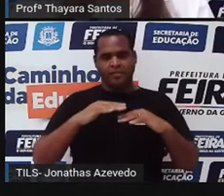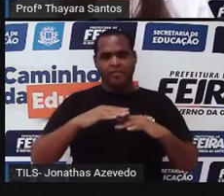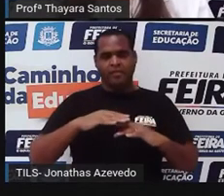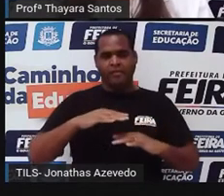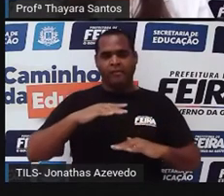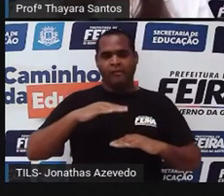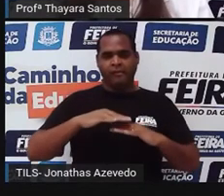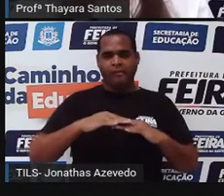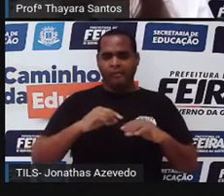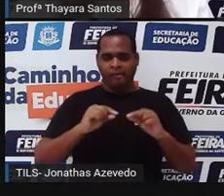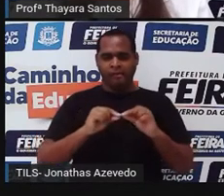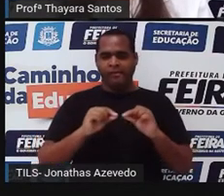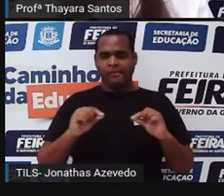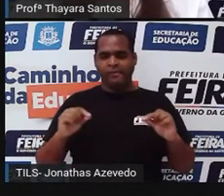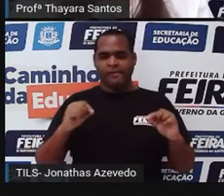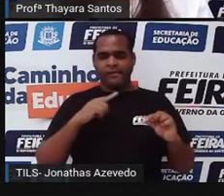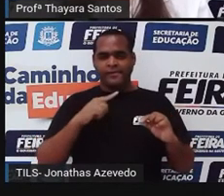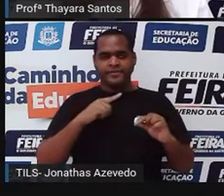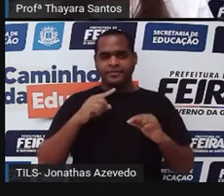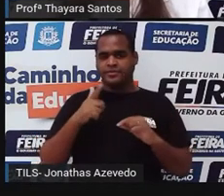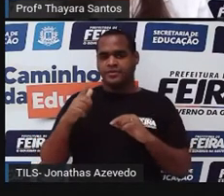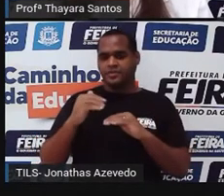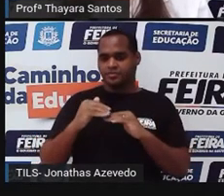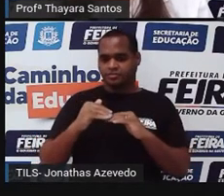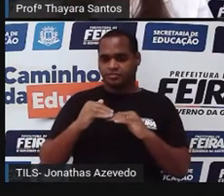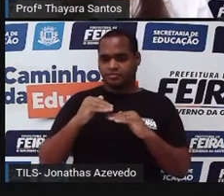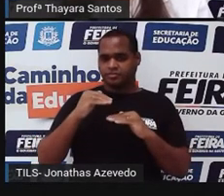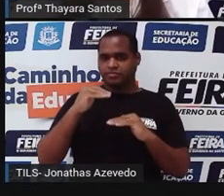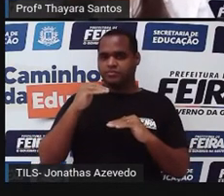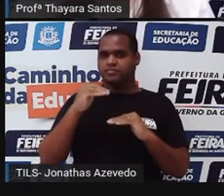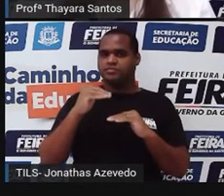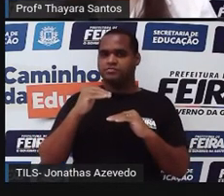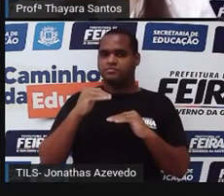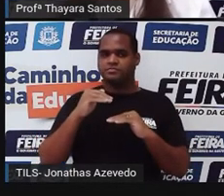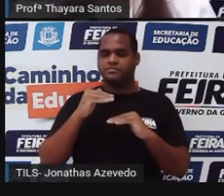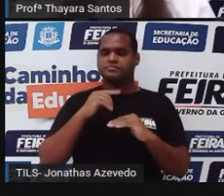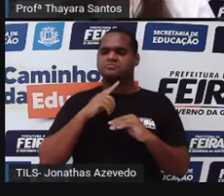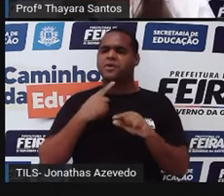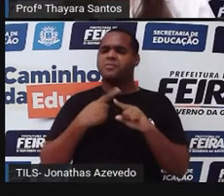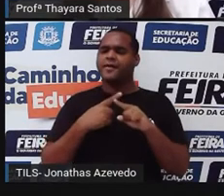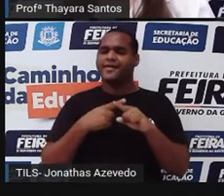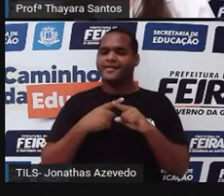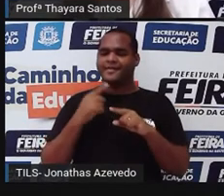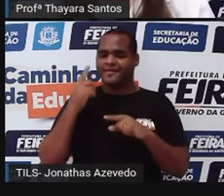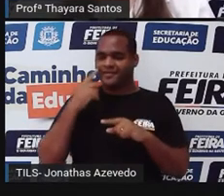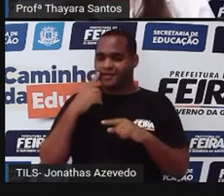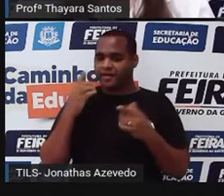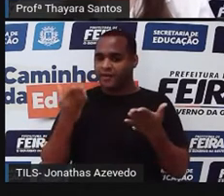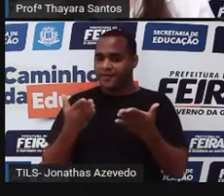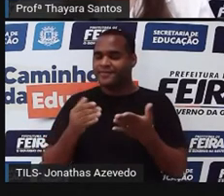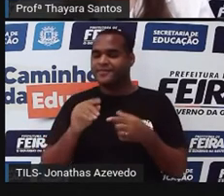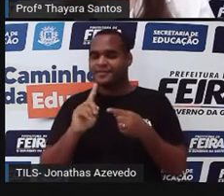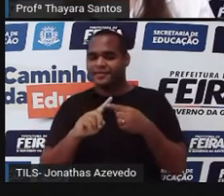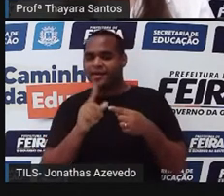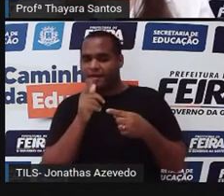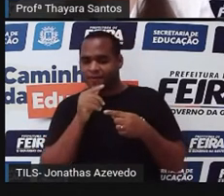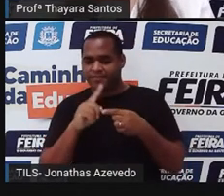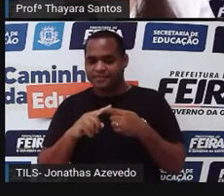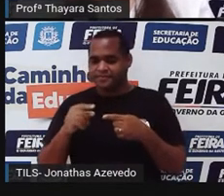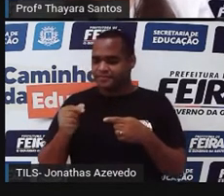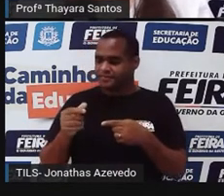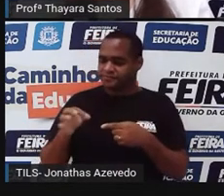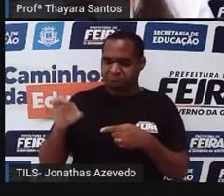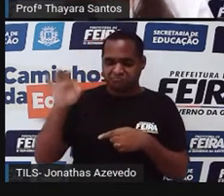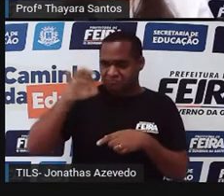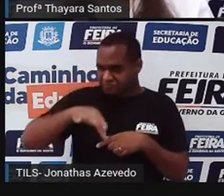que antes ela tinha um volume, agora ela passou até outro volume. Por quê? Porque agora eu tenho um volume da água, mais o volume desse